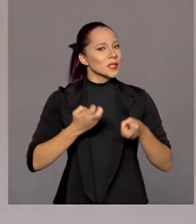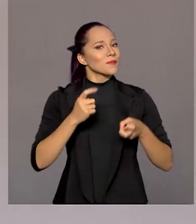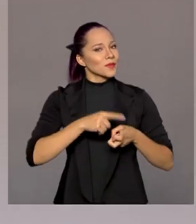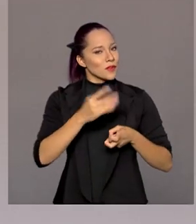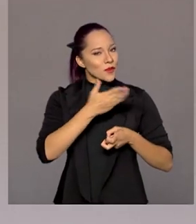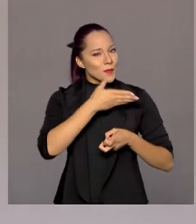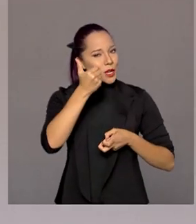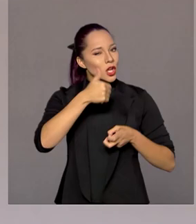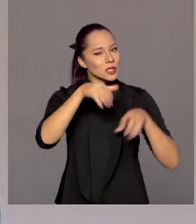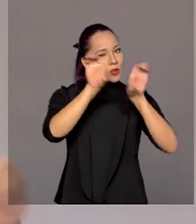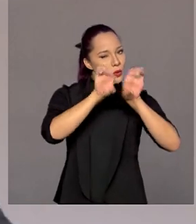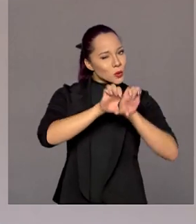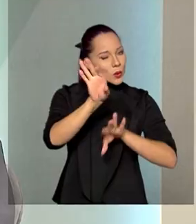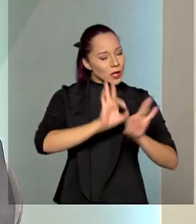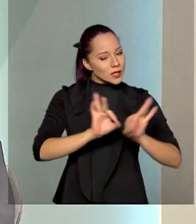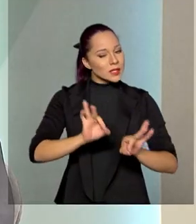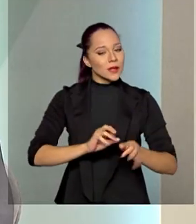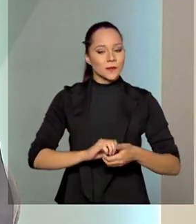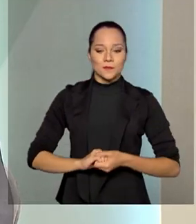melhor estruturado.